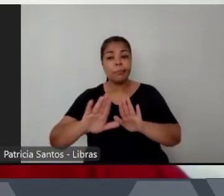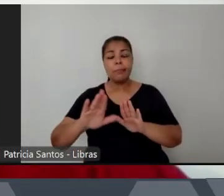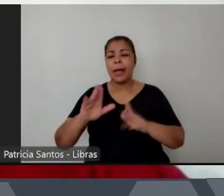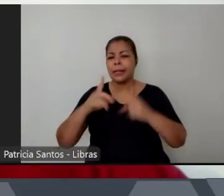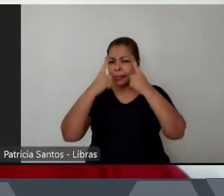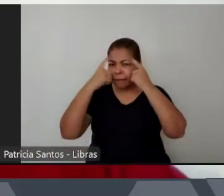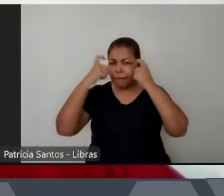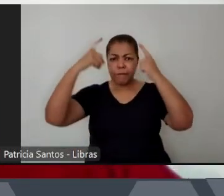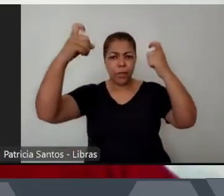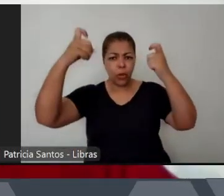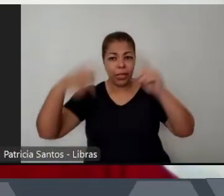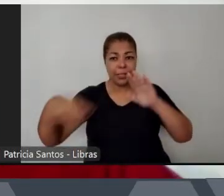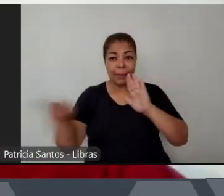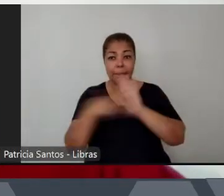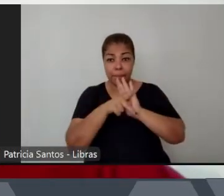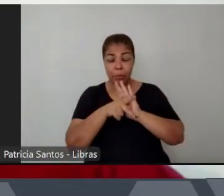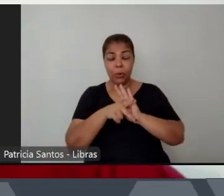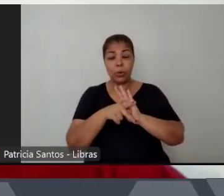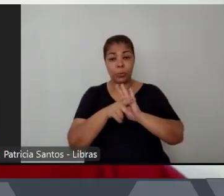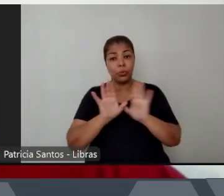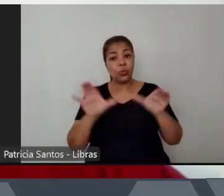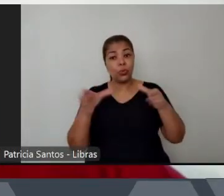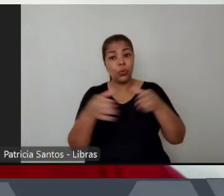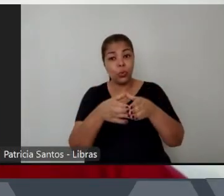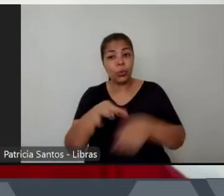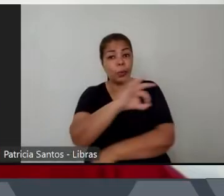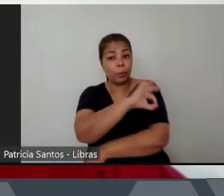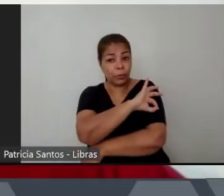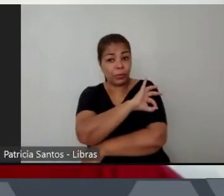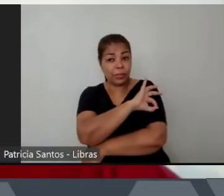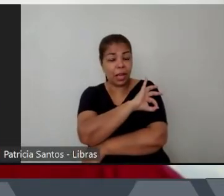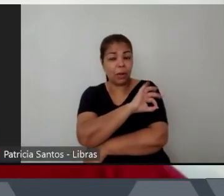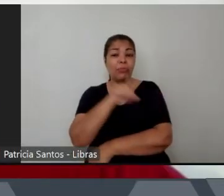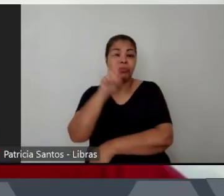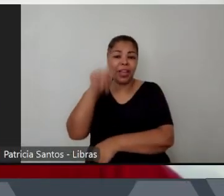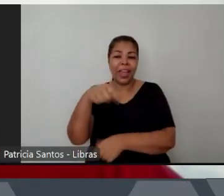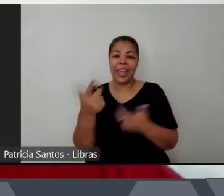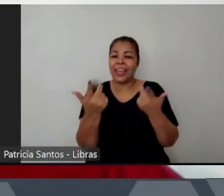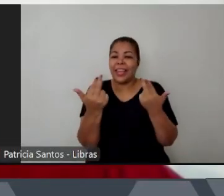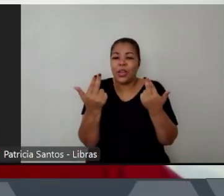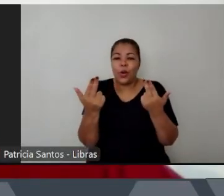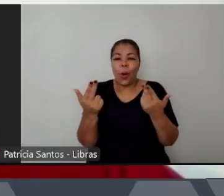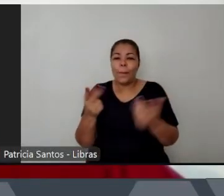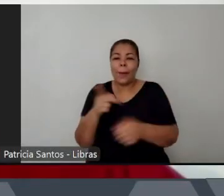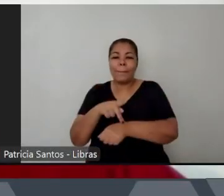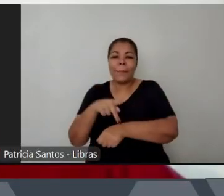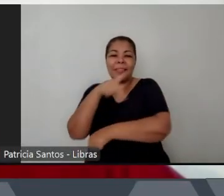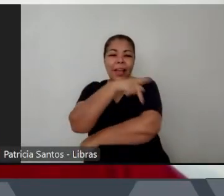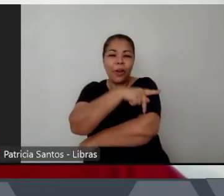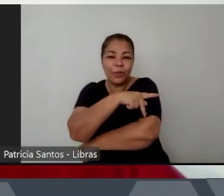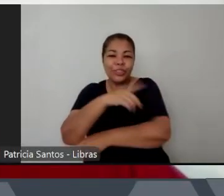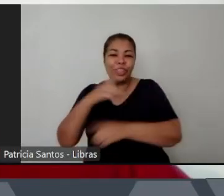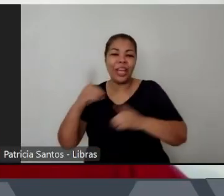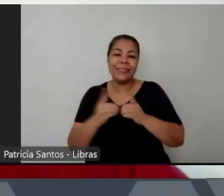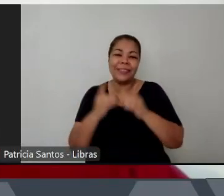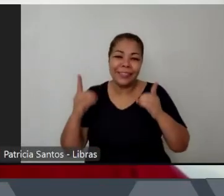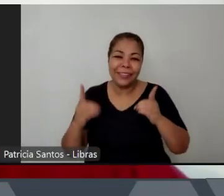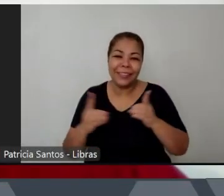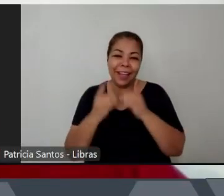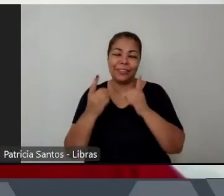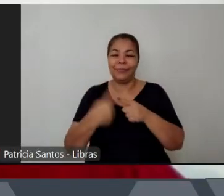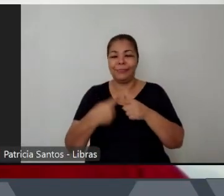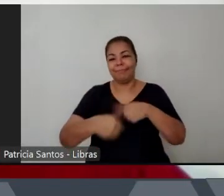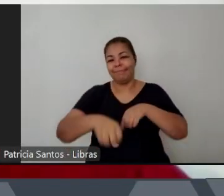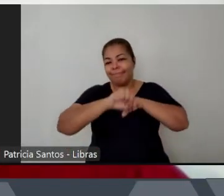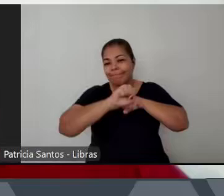aspecto pedagógico porque ensinava para os demais homens e jovens desses bairros o que podia acontecer